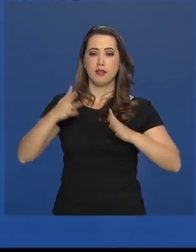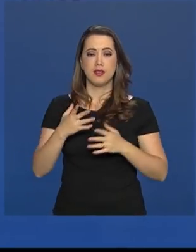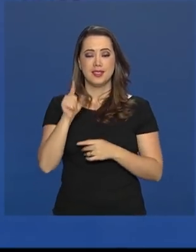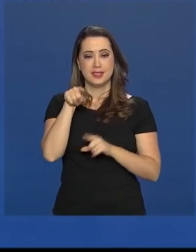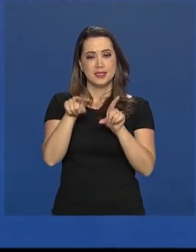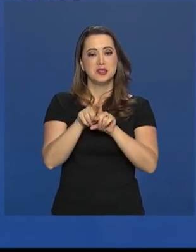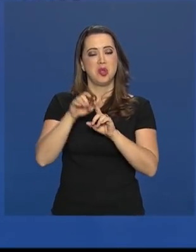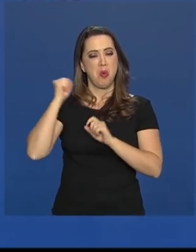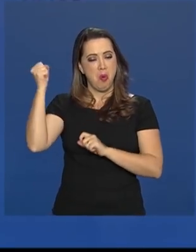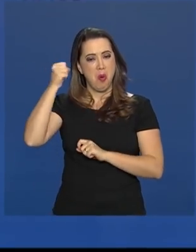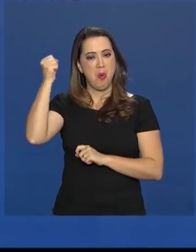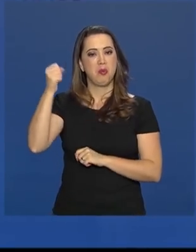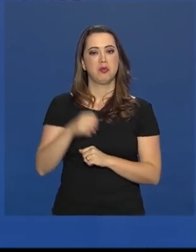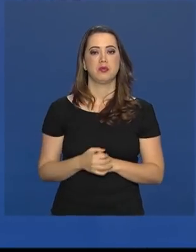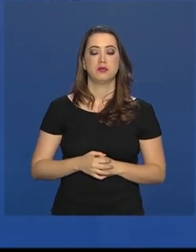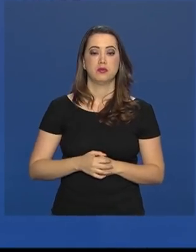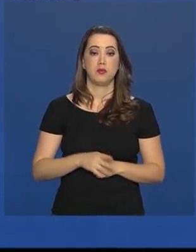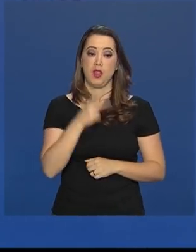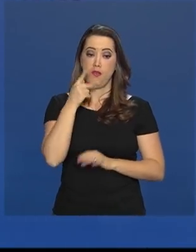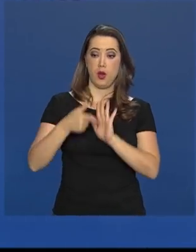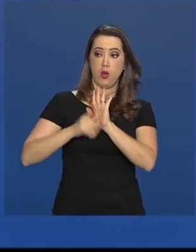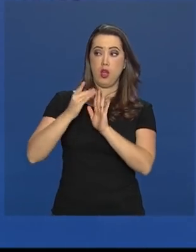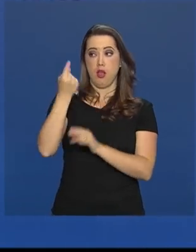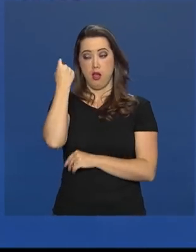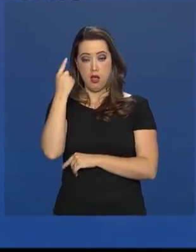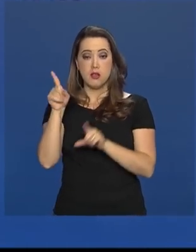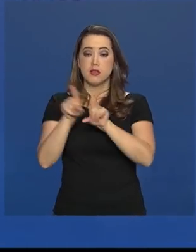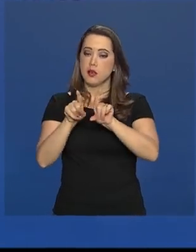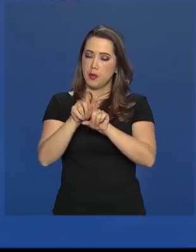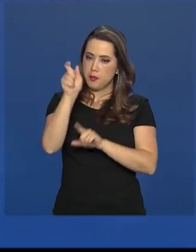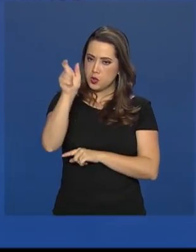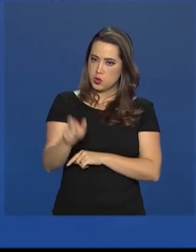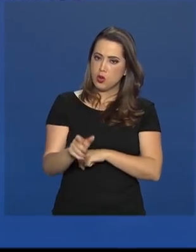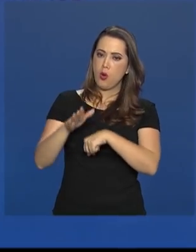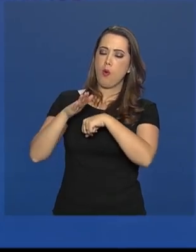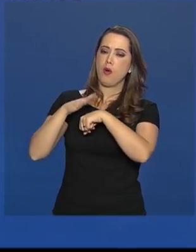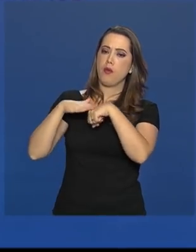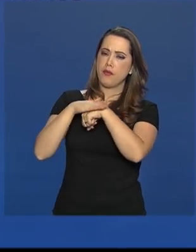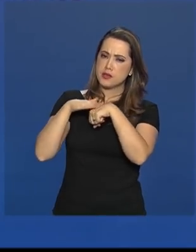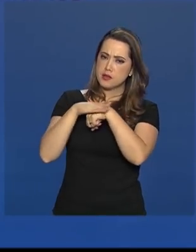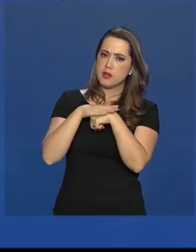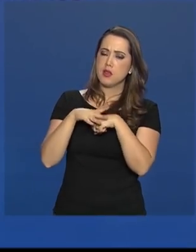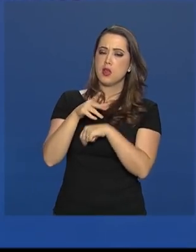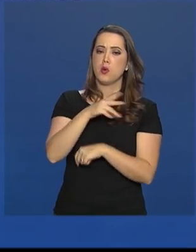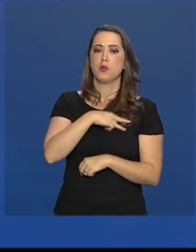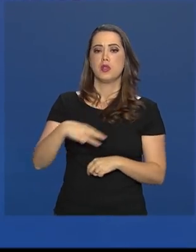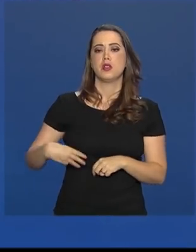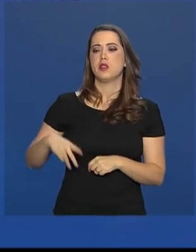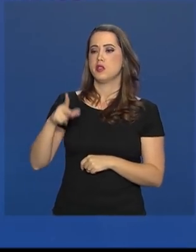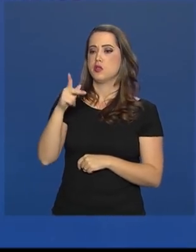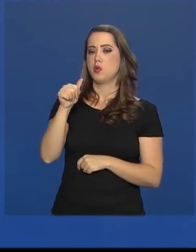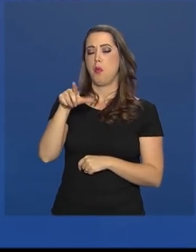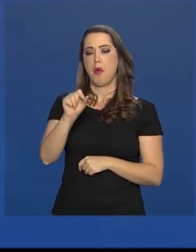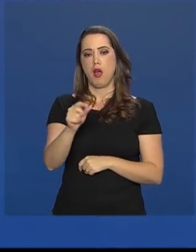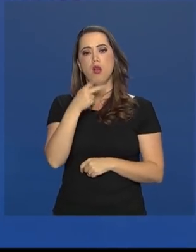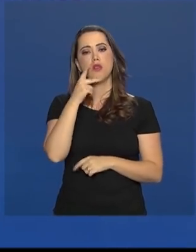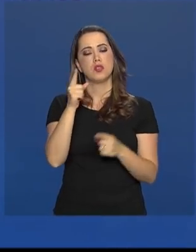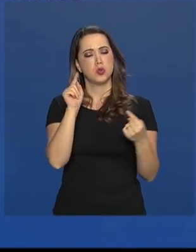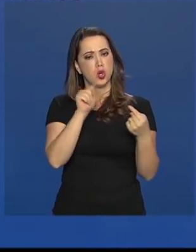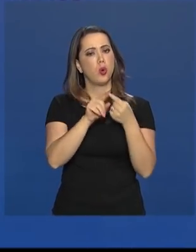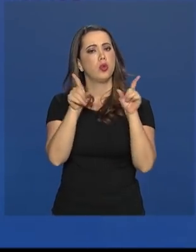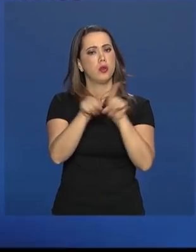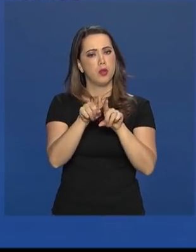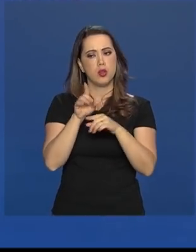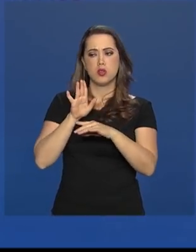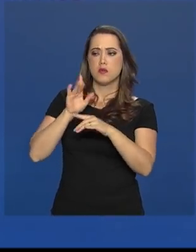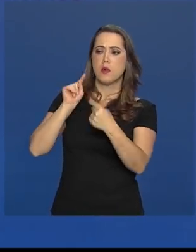Como disse, quem me antecedeu também, conversei com o Paulo Guedes ontem, deu sinal verde, vamos apoiá